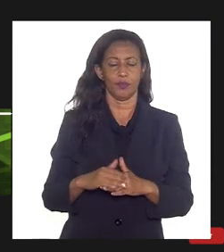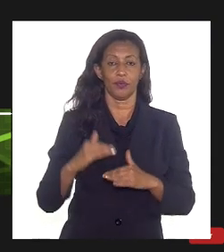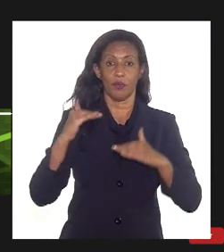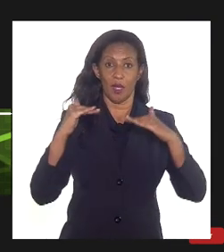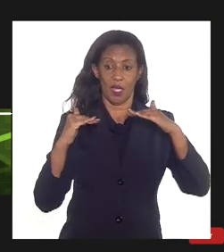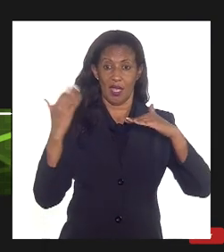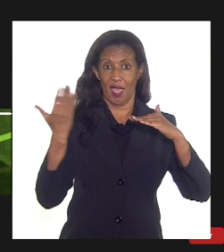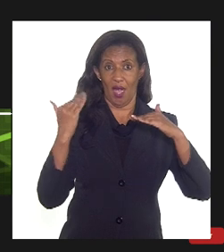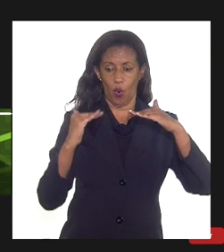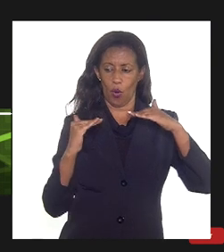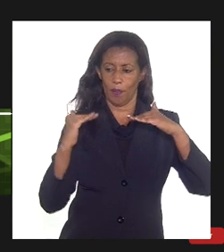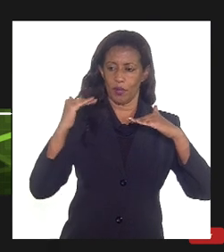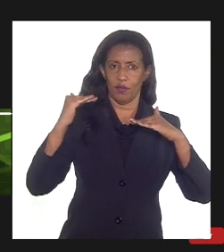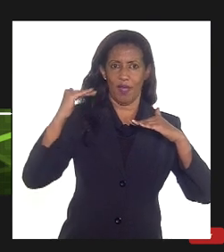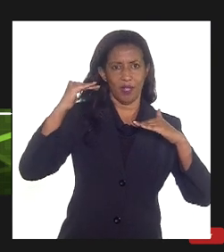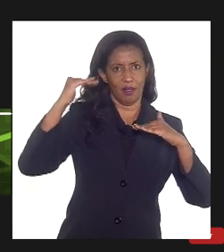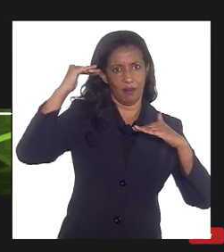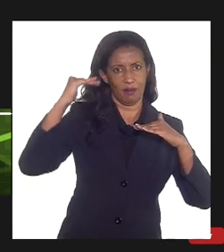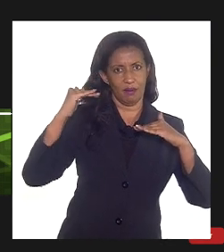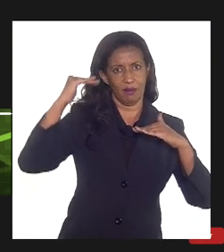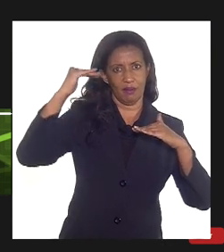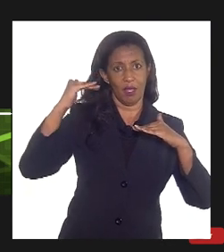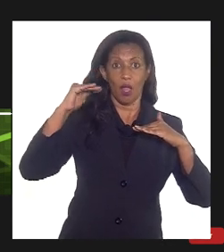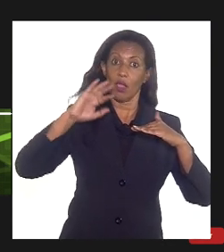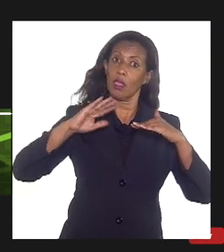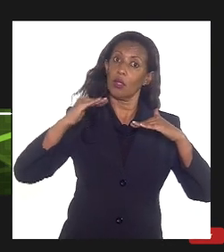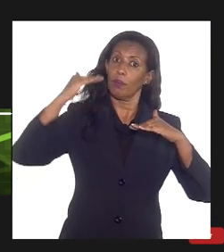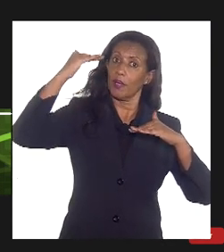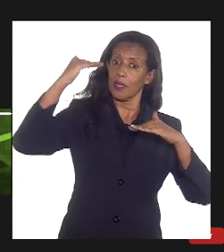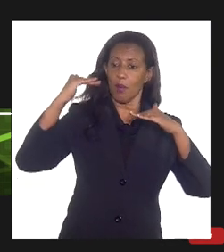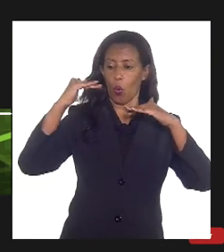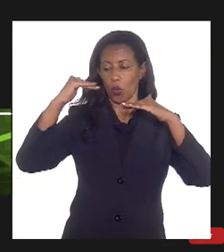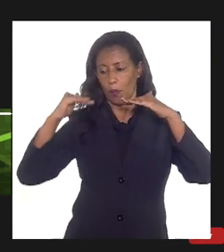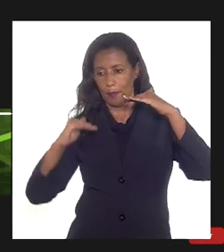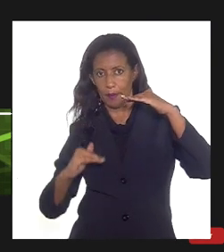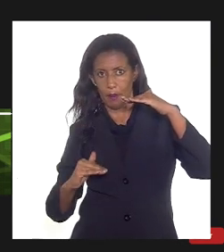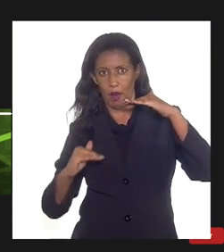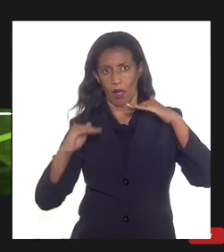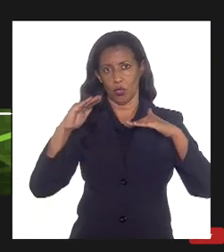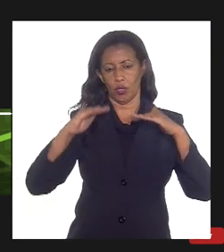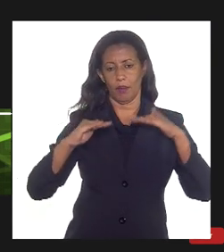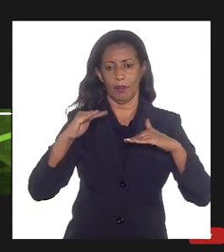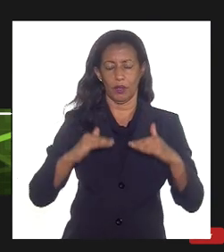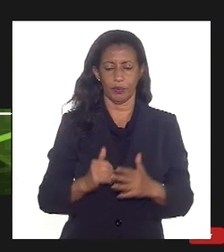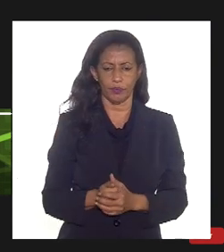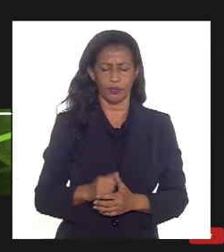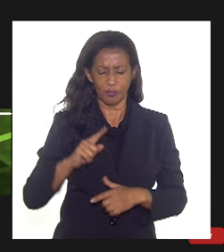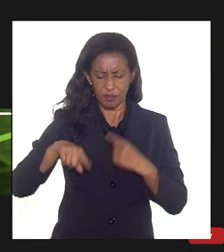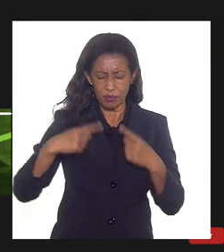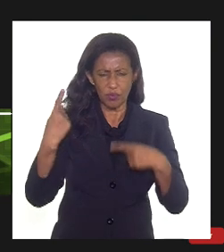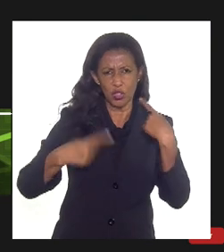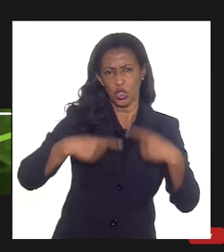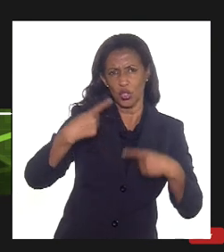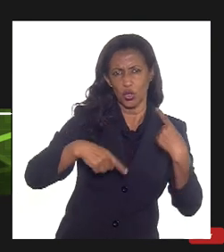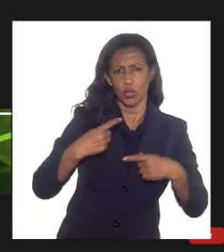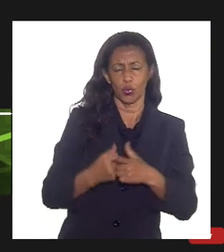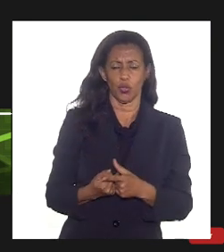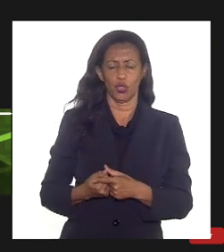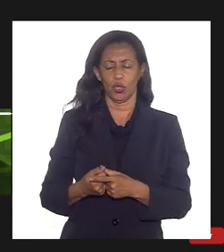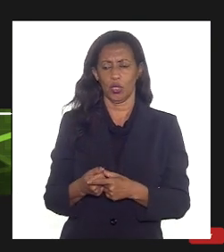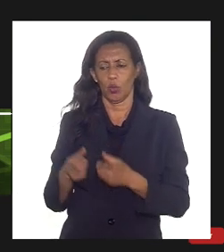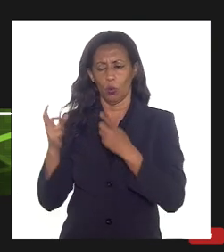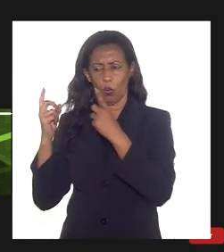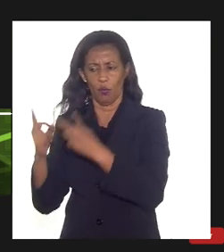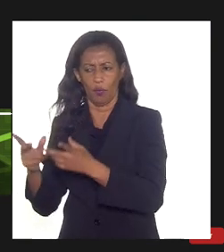varia mais lentamente depois de ouvir tanto para baixo quanto para cima depois de ouvir e discutir com os clientes com as distribuidoras